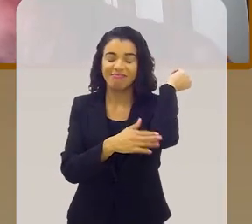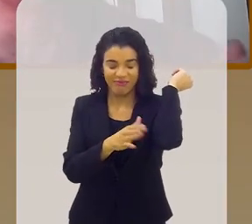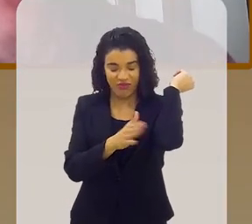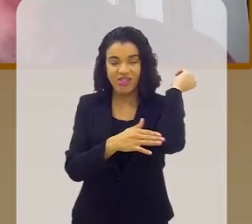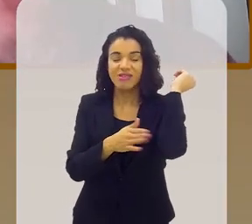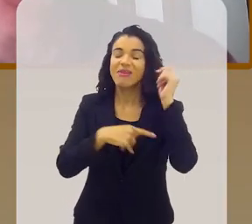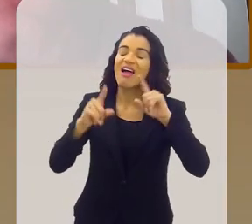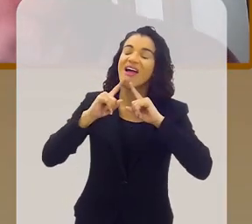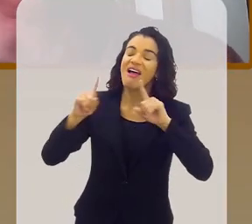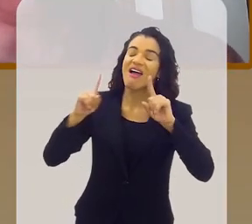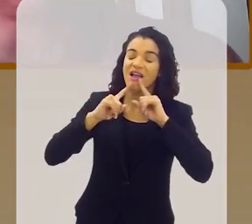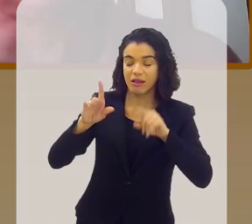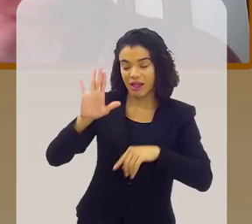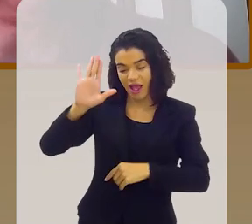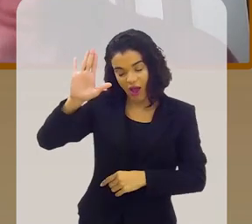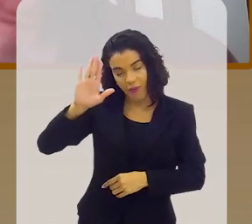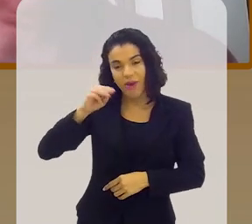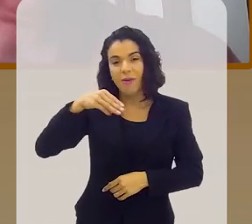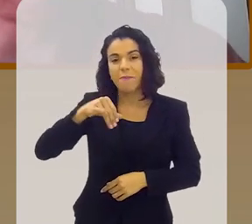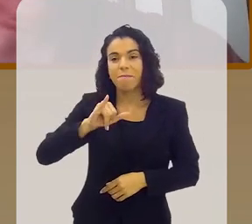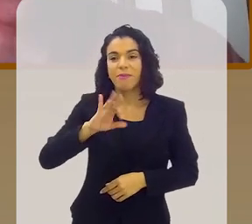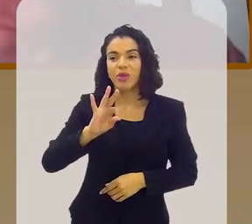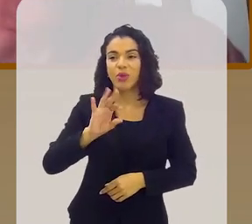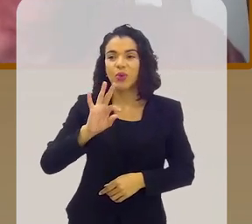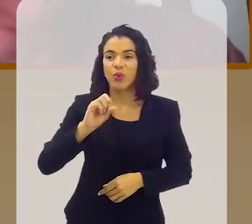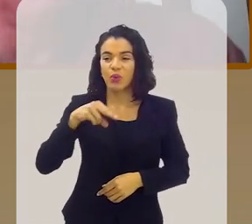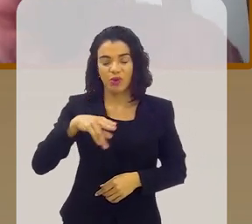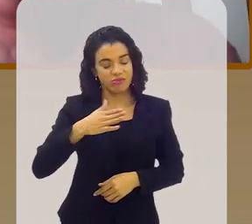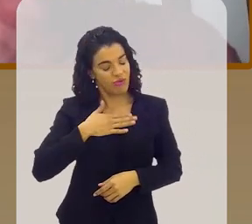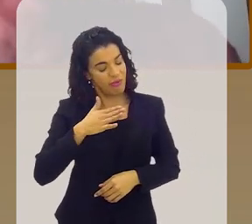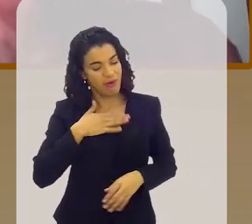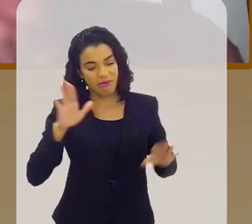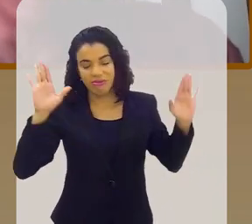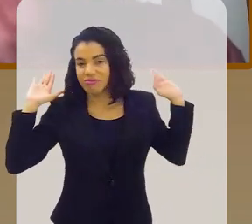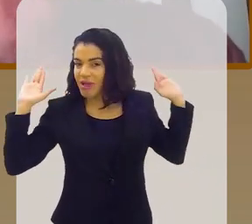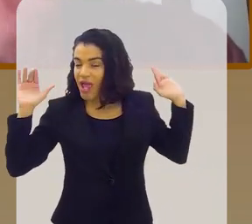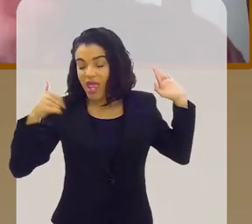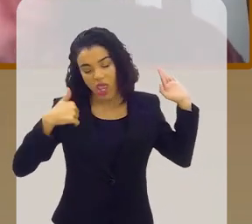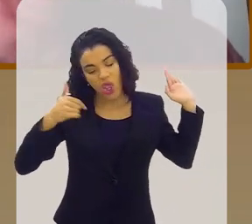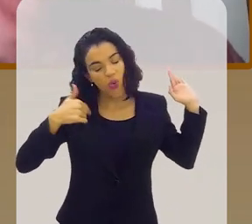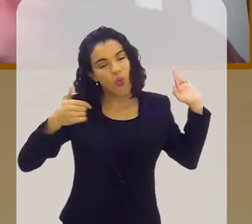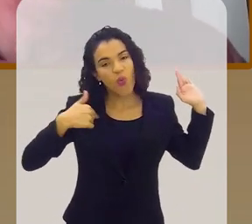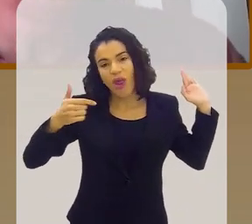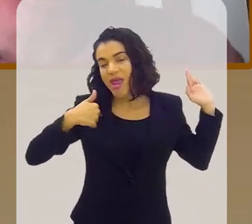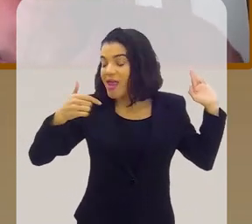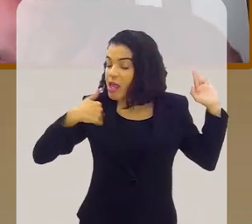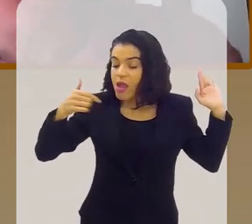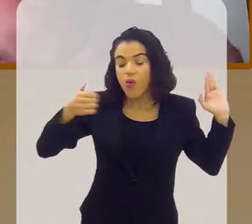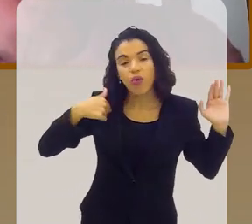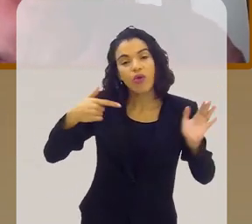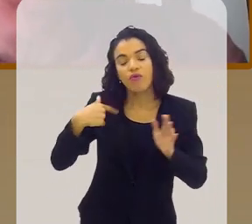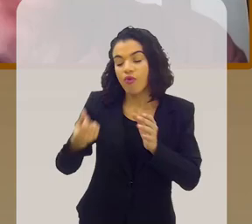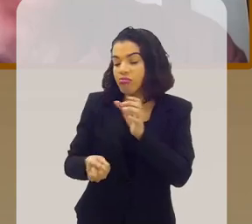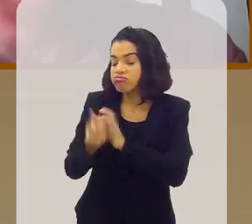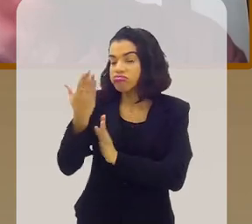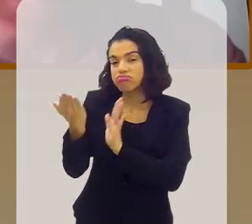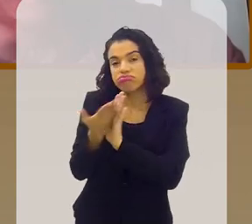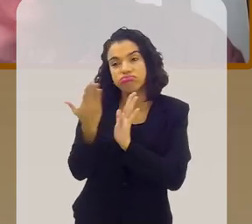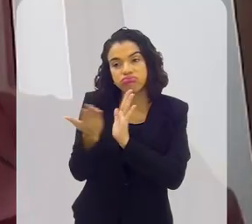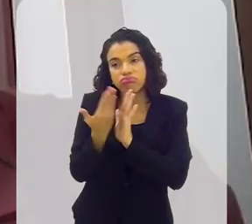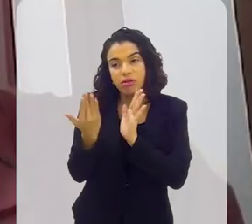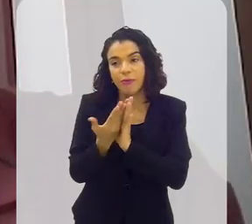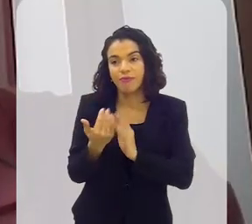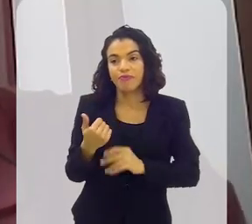se movimentando para fazer o do Milton? Eu falei, não, quem vai fazer o do Milton e do Ivan só Não deixa, né? Não, não vai. É eu que vou fazer. Eu que... Eu tive